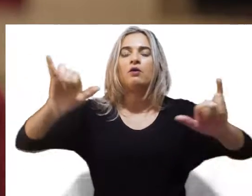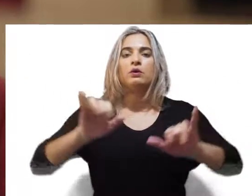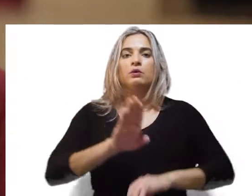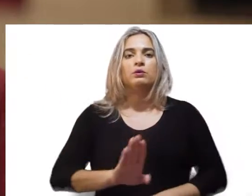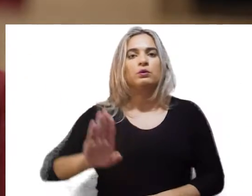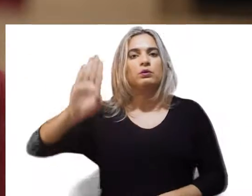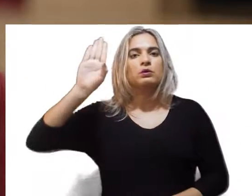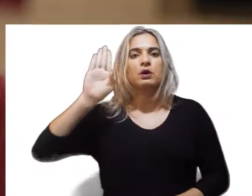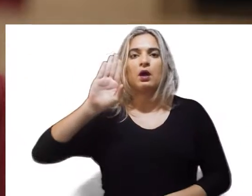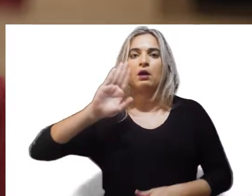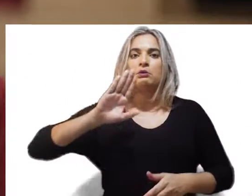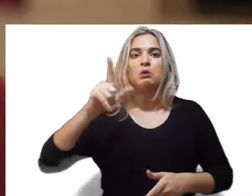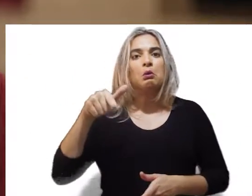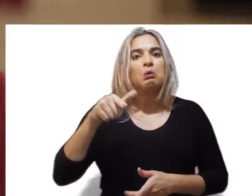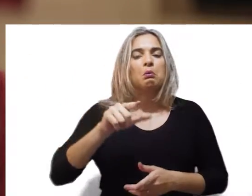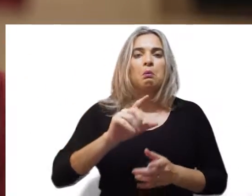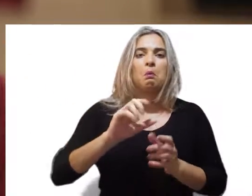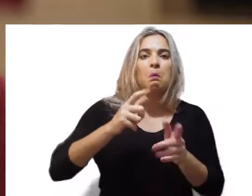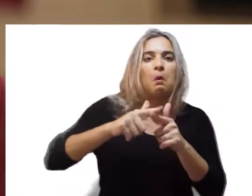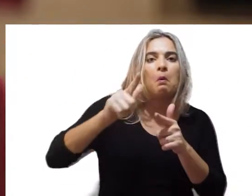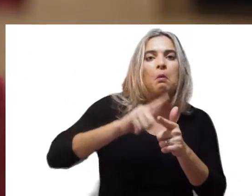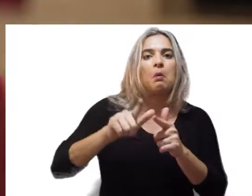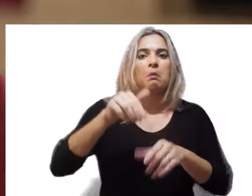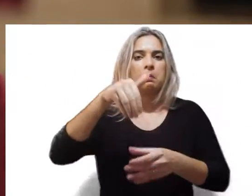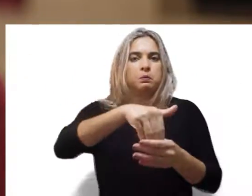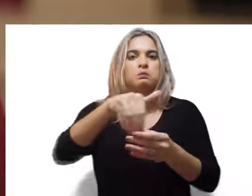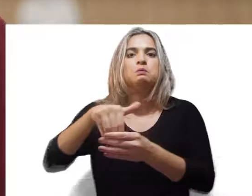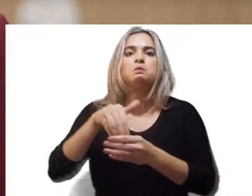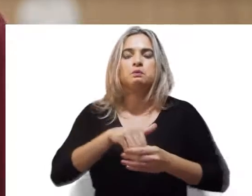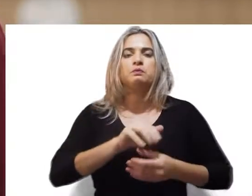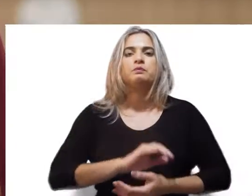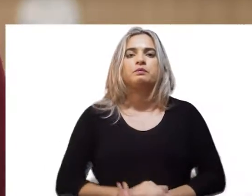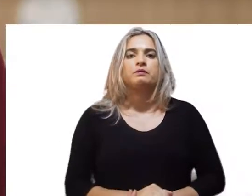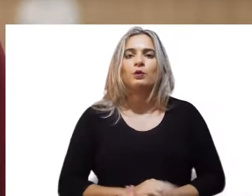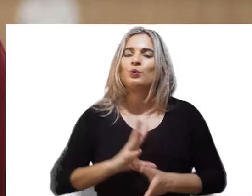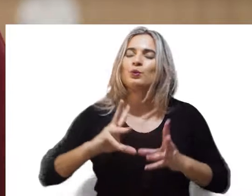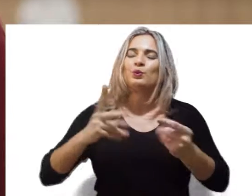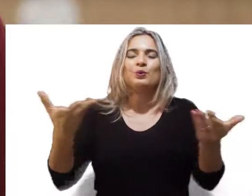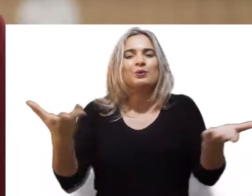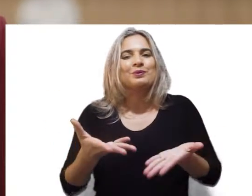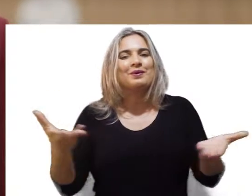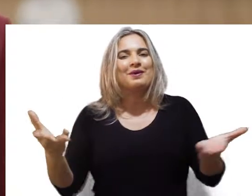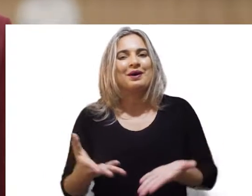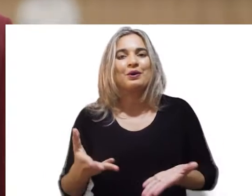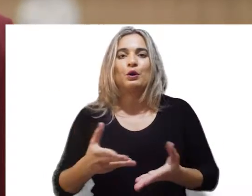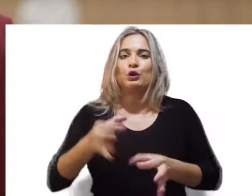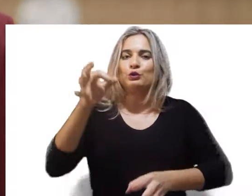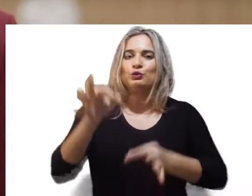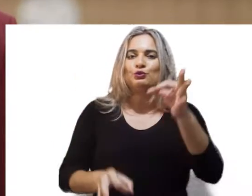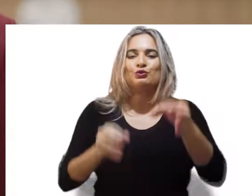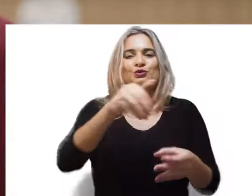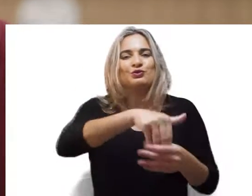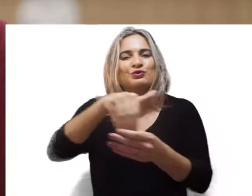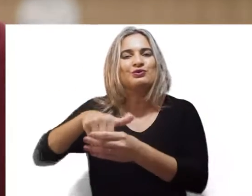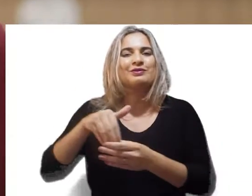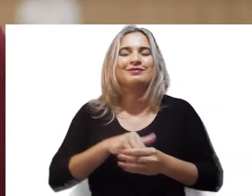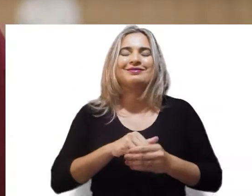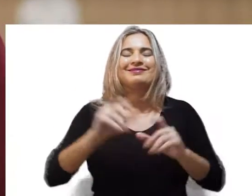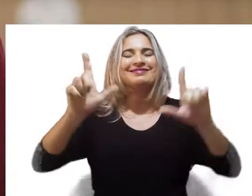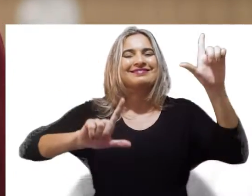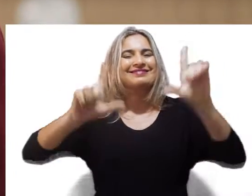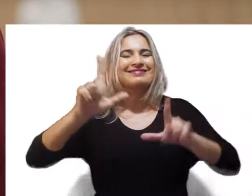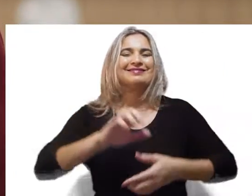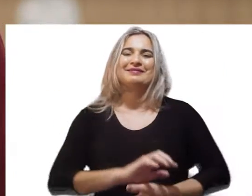candidatos para os crimes eleitorais cometidos durante a campanha. Tudo isso você confere a partir de agora. O Justiça